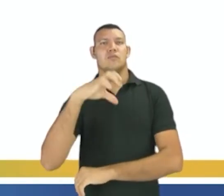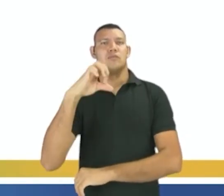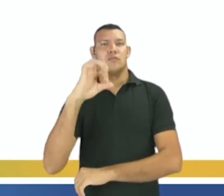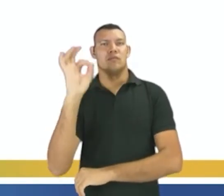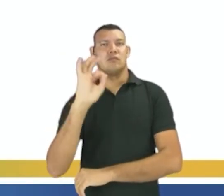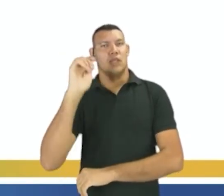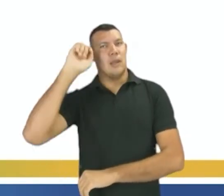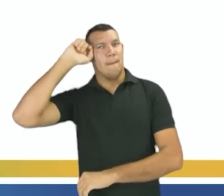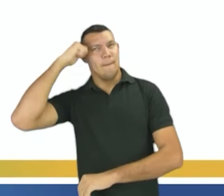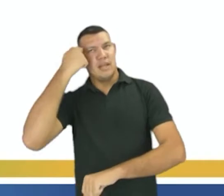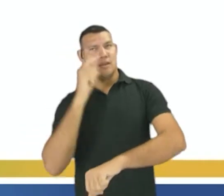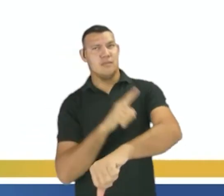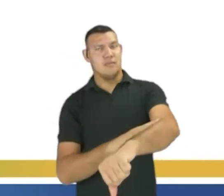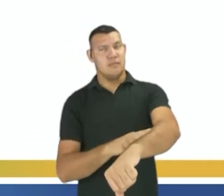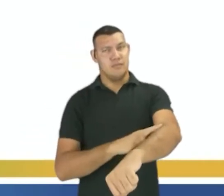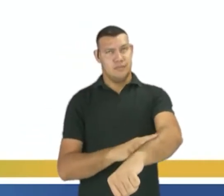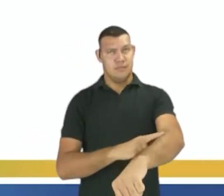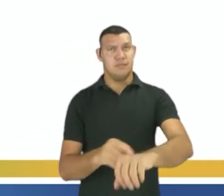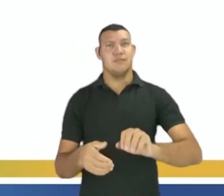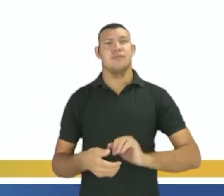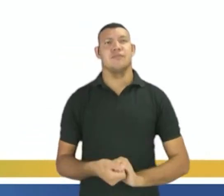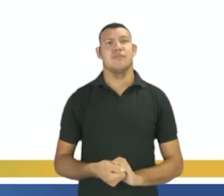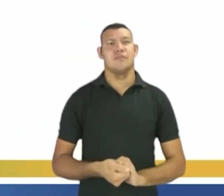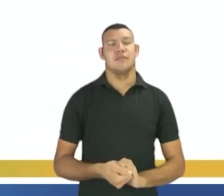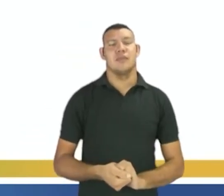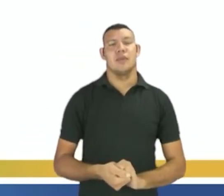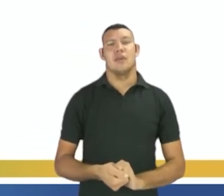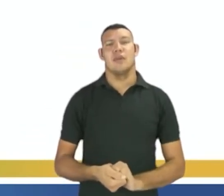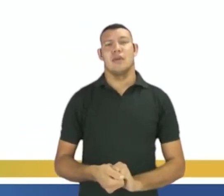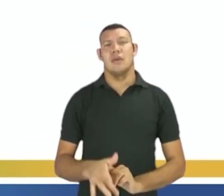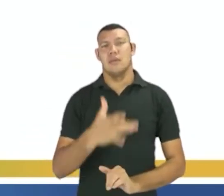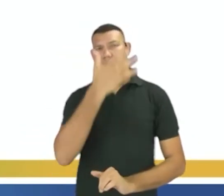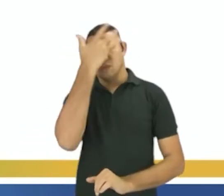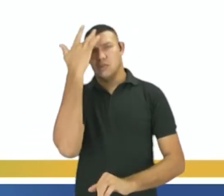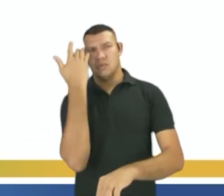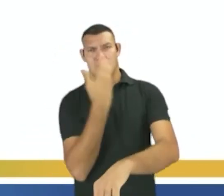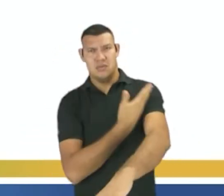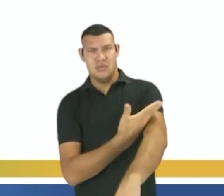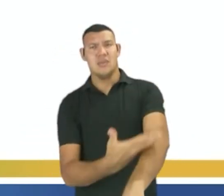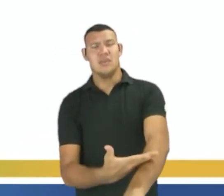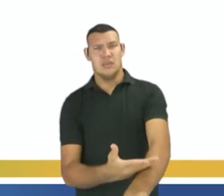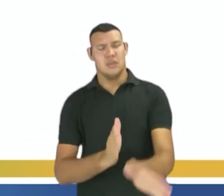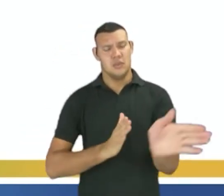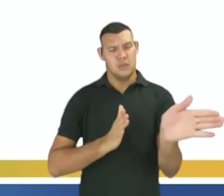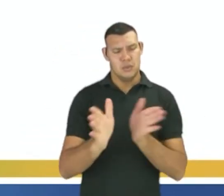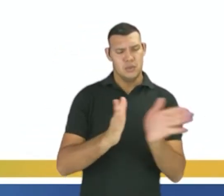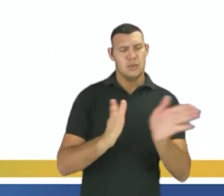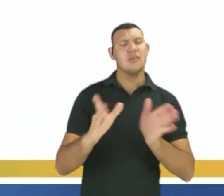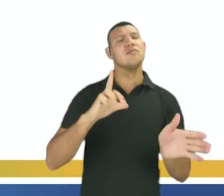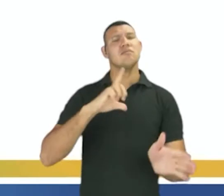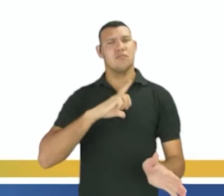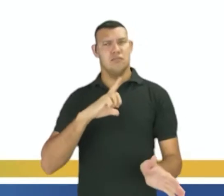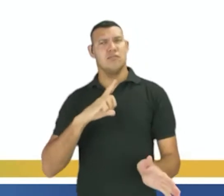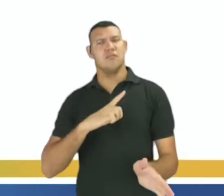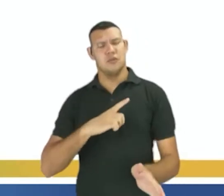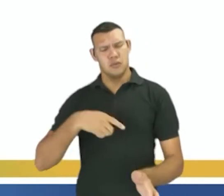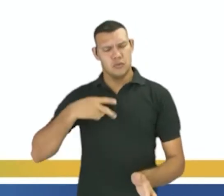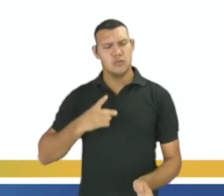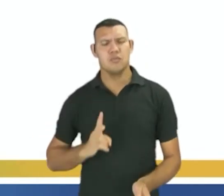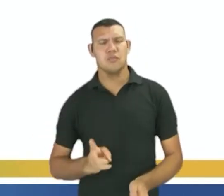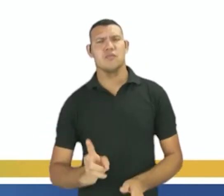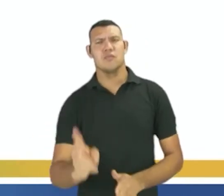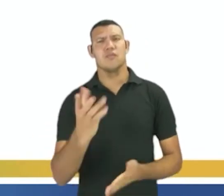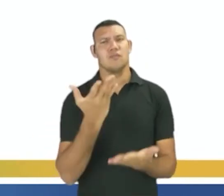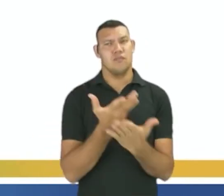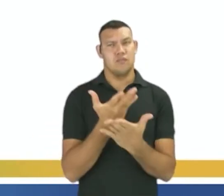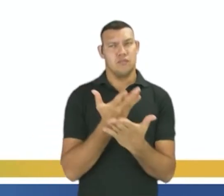a gente entende que a população branca ela vai ter o que mais acessibilidade é a continuação dos